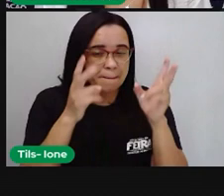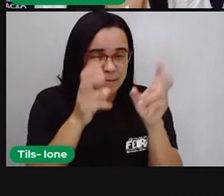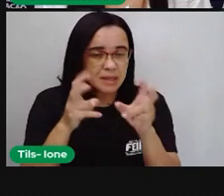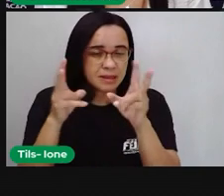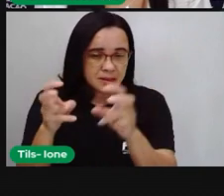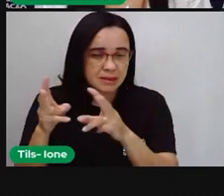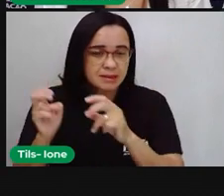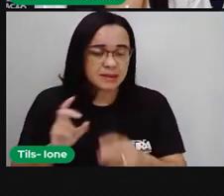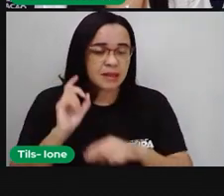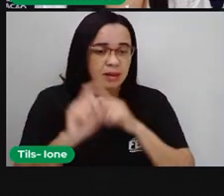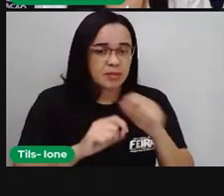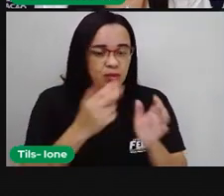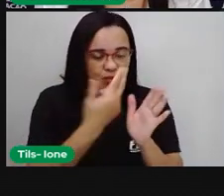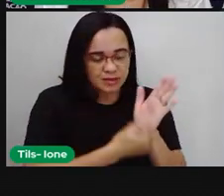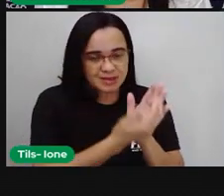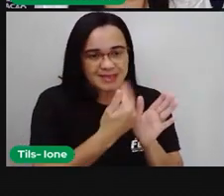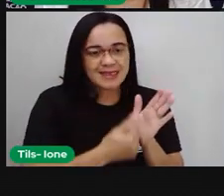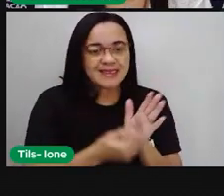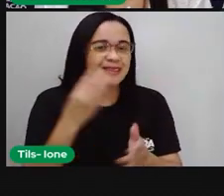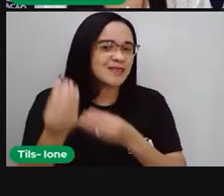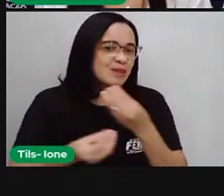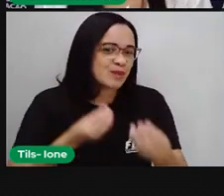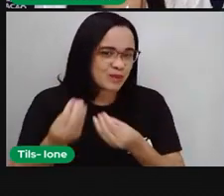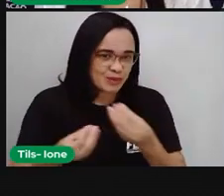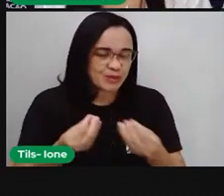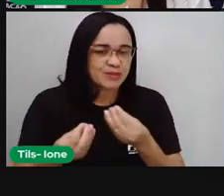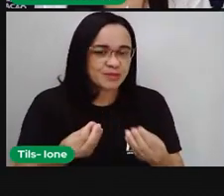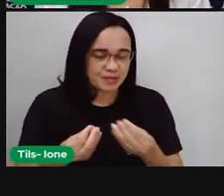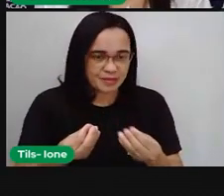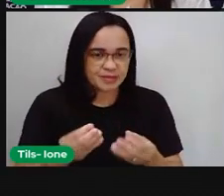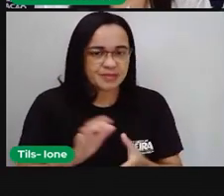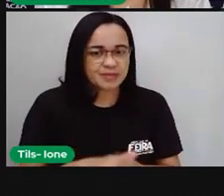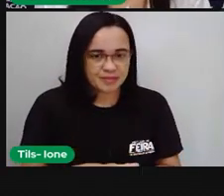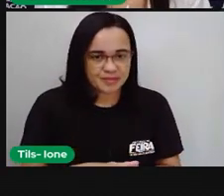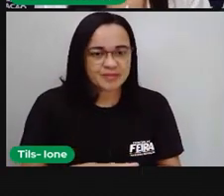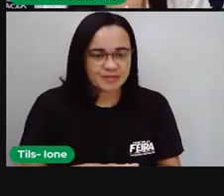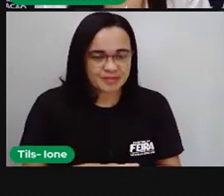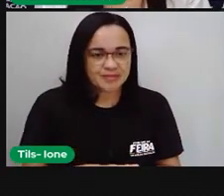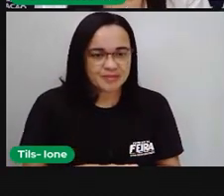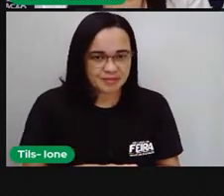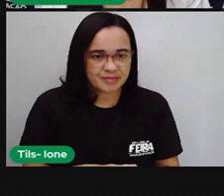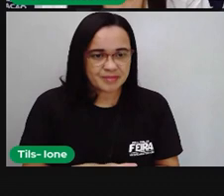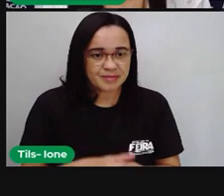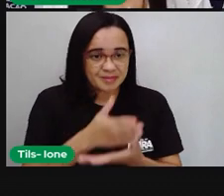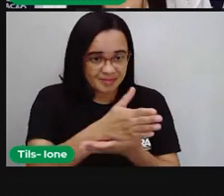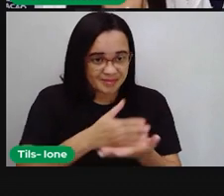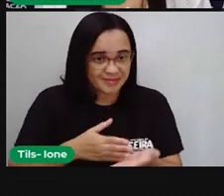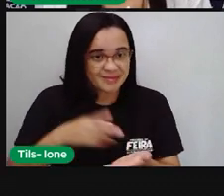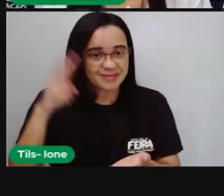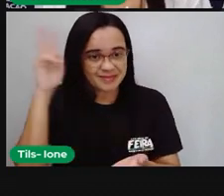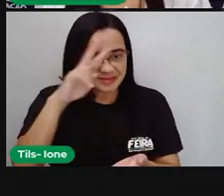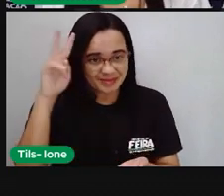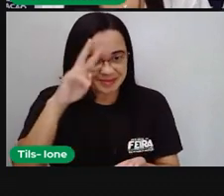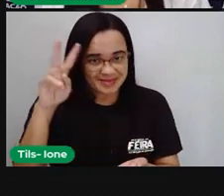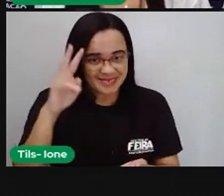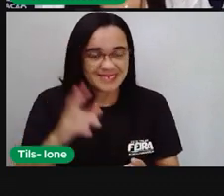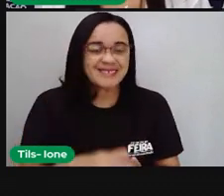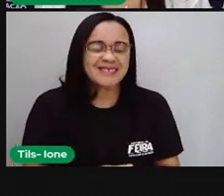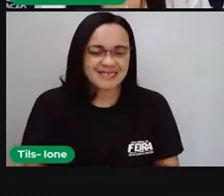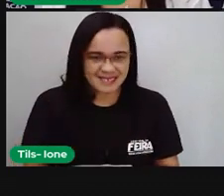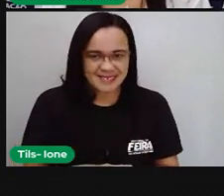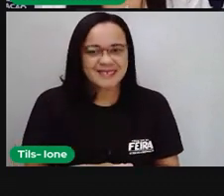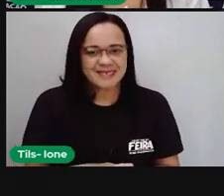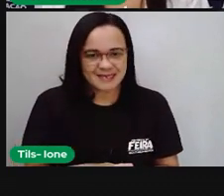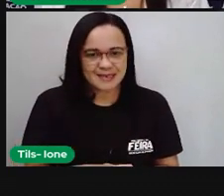coração é uma figura simétrica. Então, é simétrico ou assimétrico? Simétrico. e a gente utilizou aí